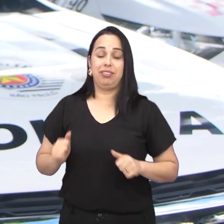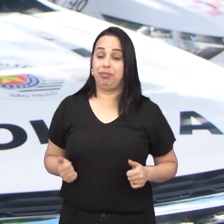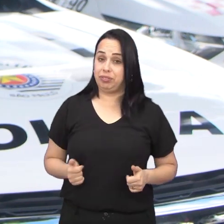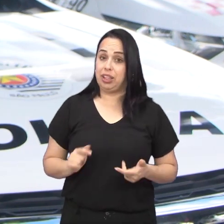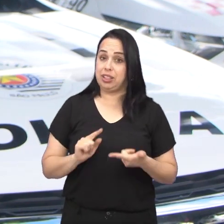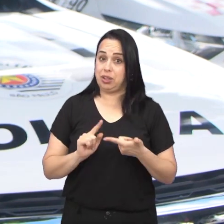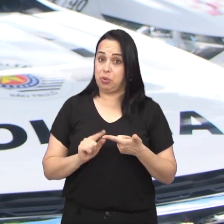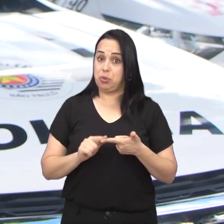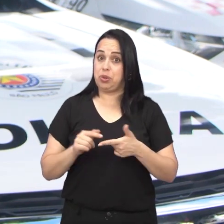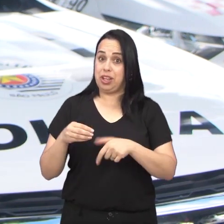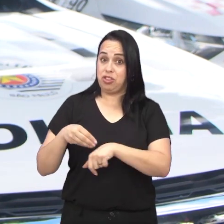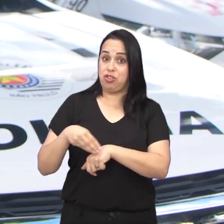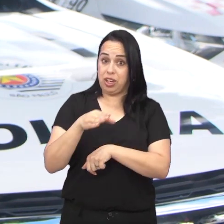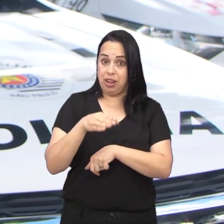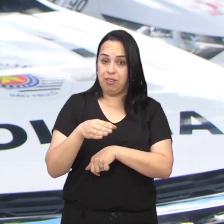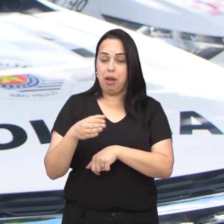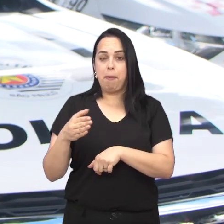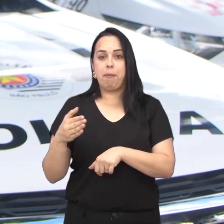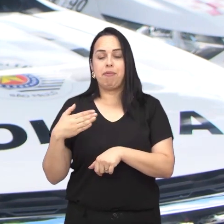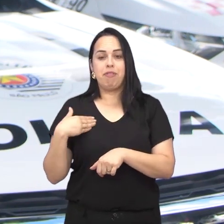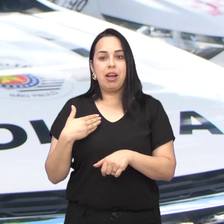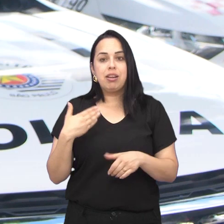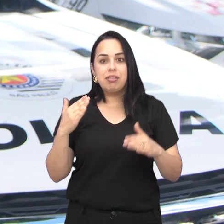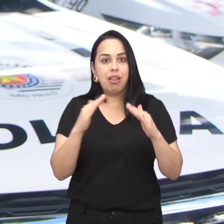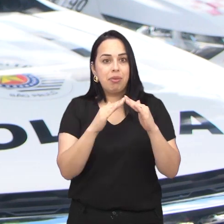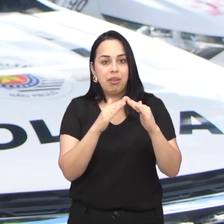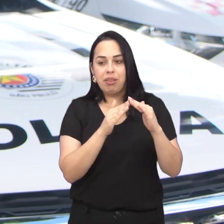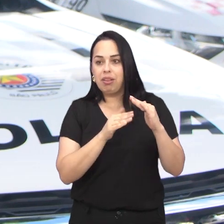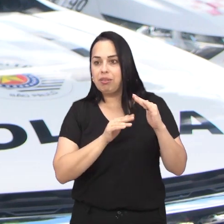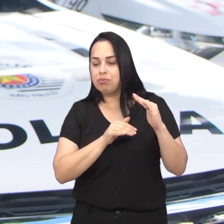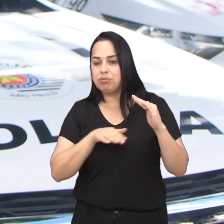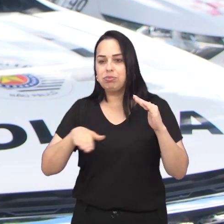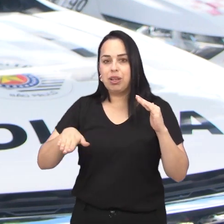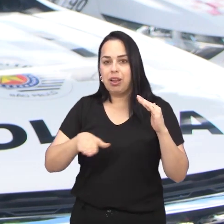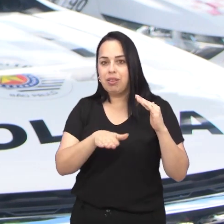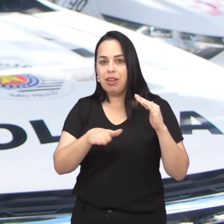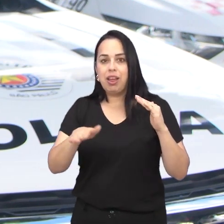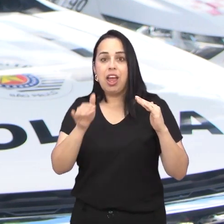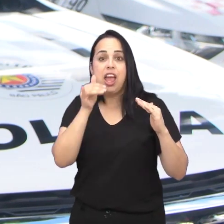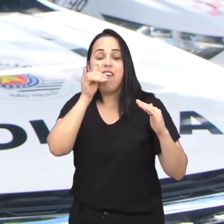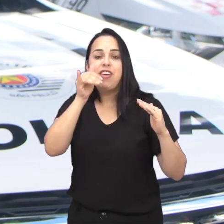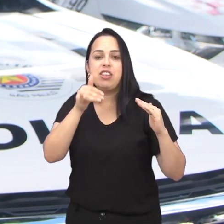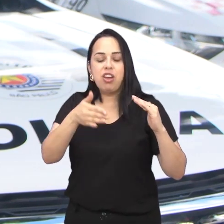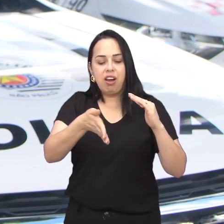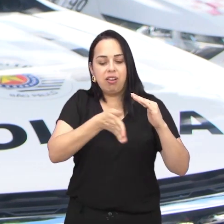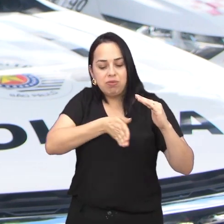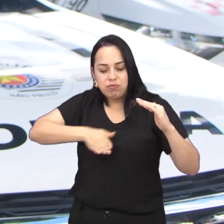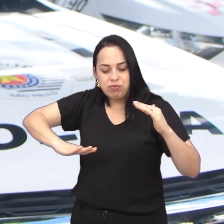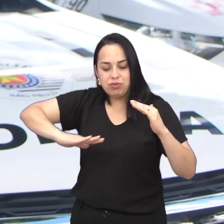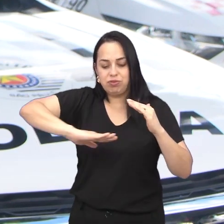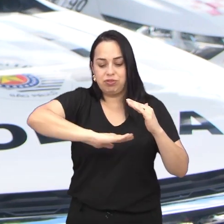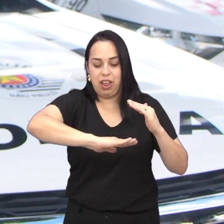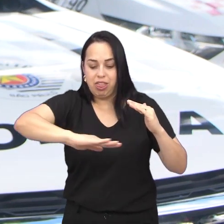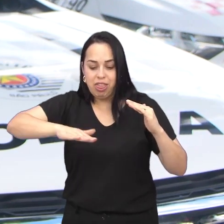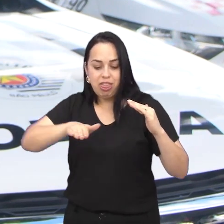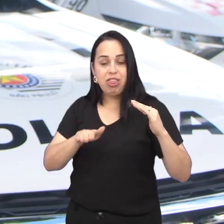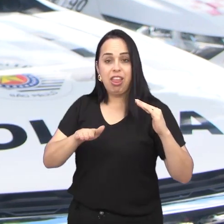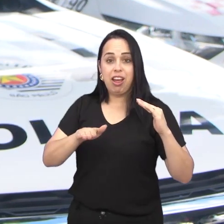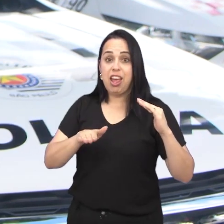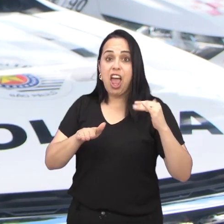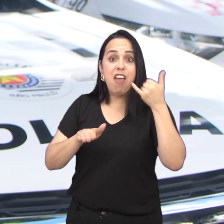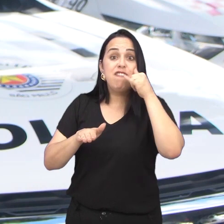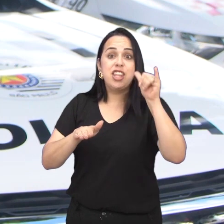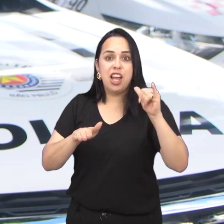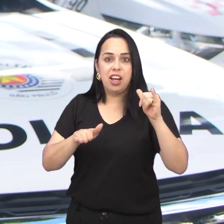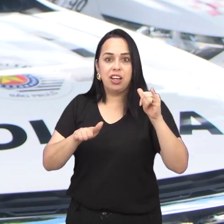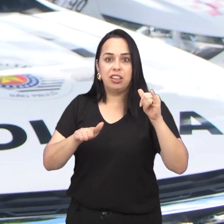segunda dica é, quando você for sair da sua residência, evite colocar o seu carro na calçada ou próximo da rua